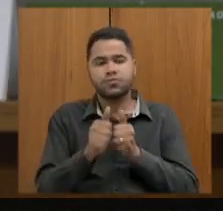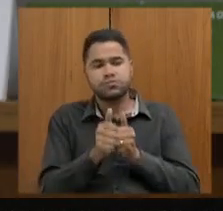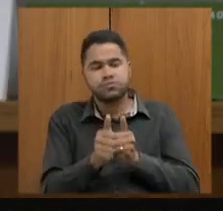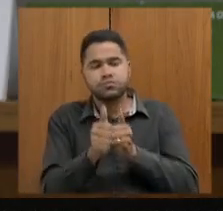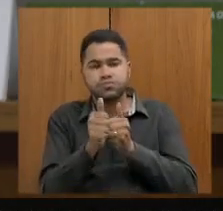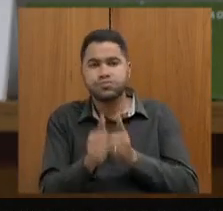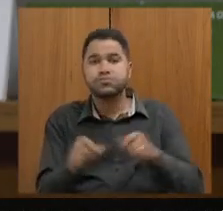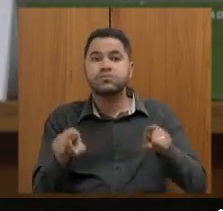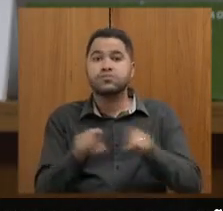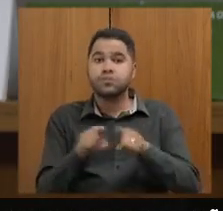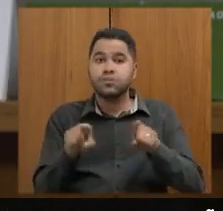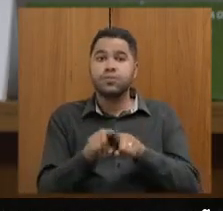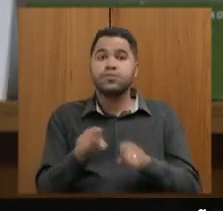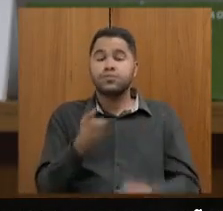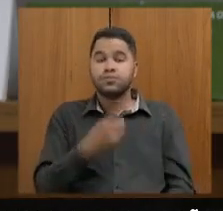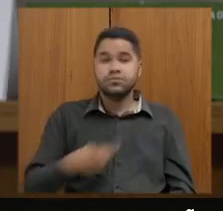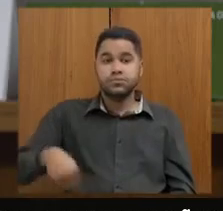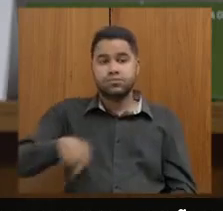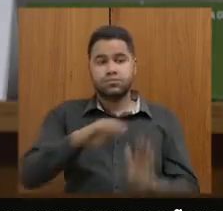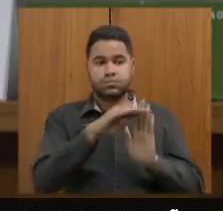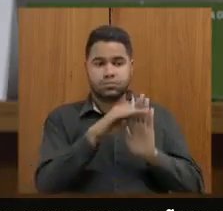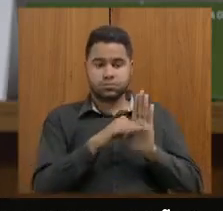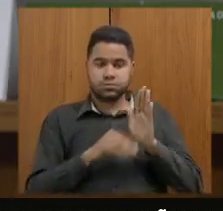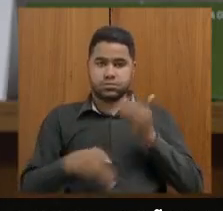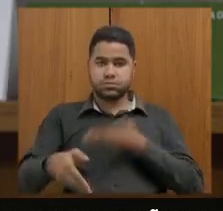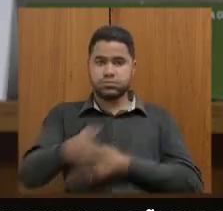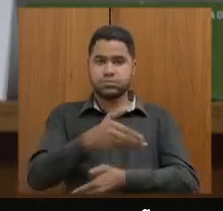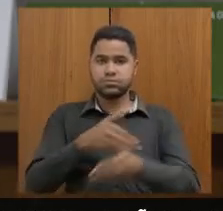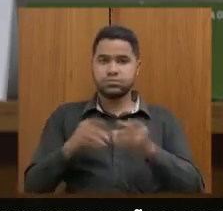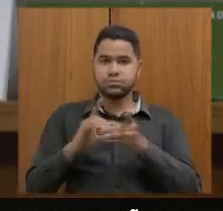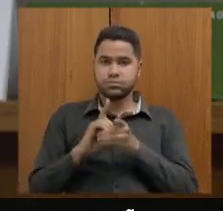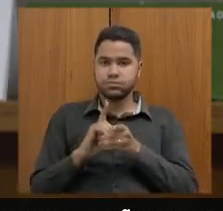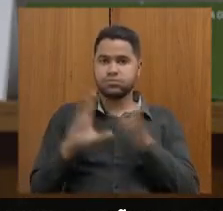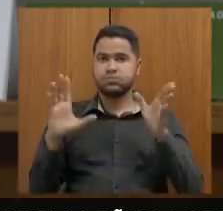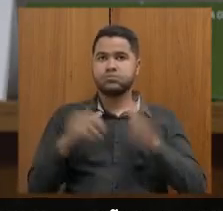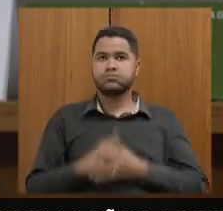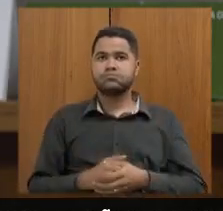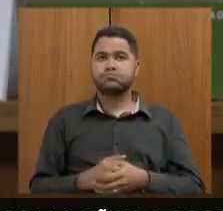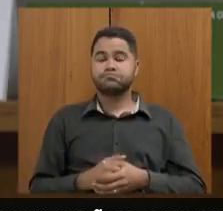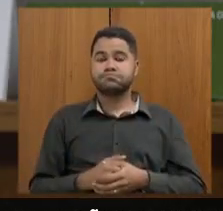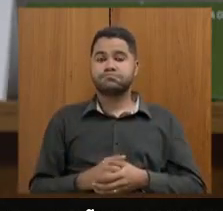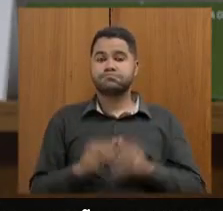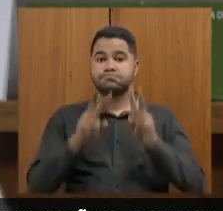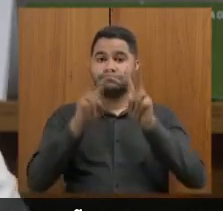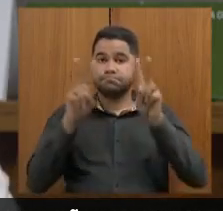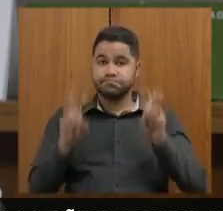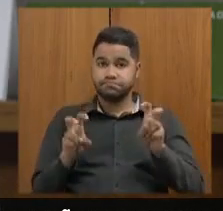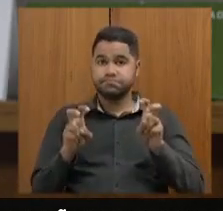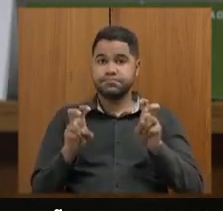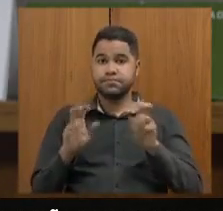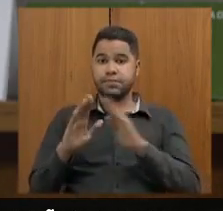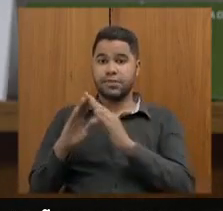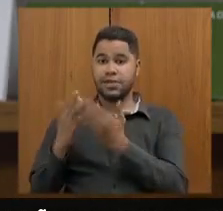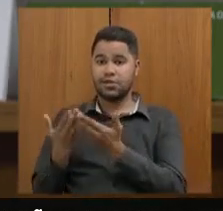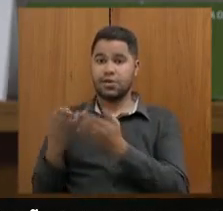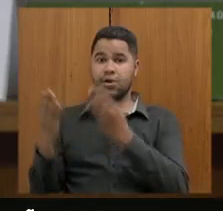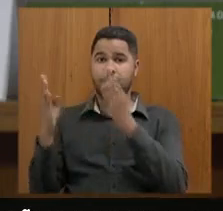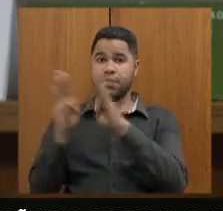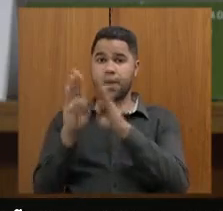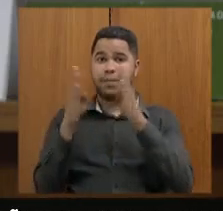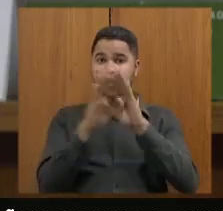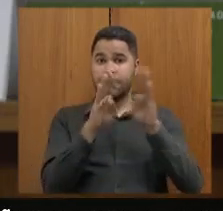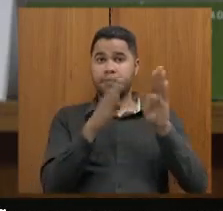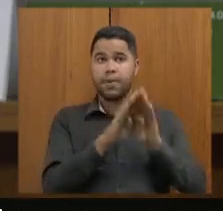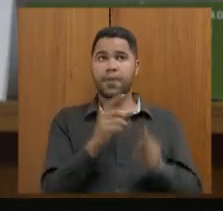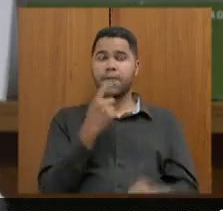inclusive isso também no nosso programa de convivência democrática no que diz respeito ao fechamento de escolas a gente teve